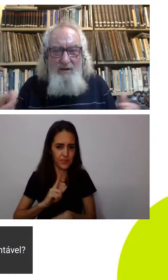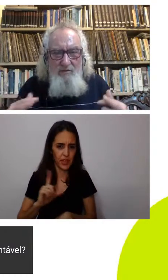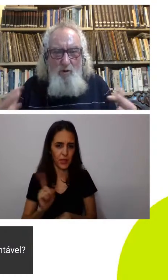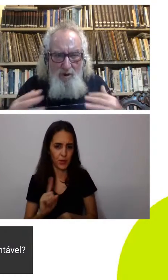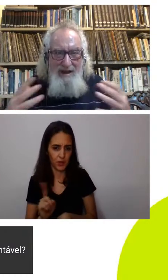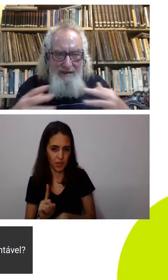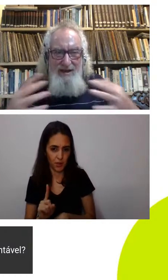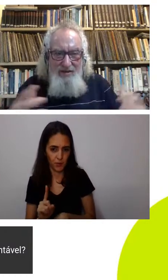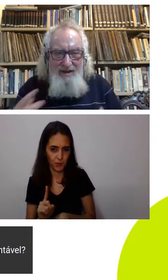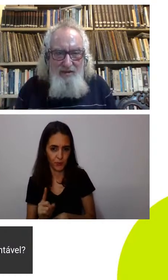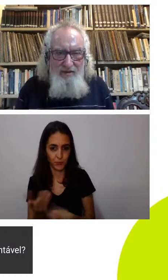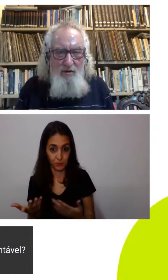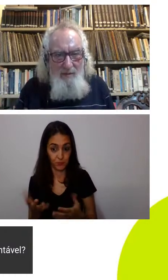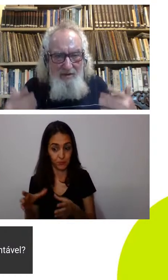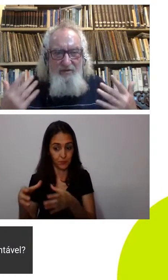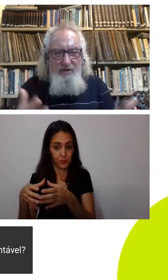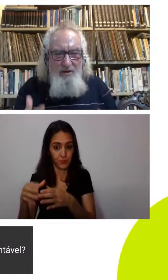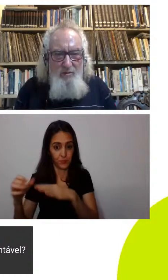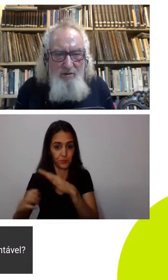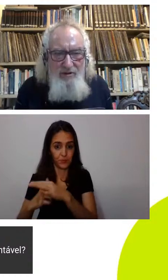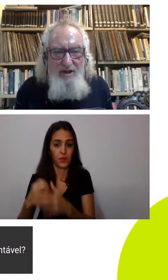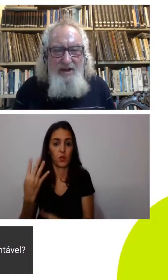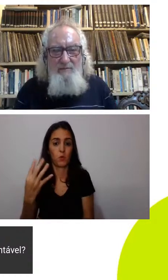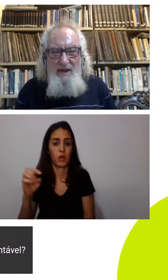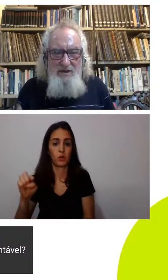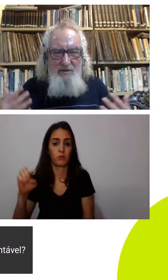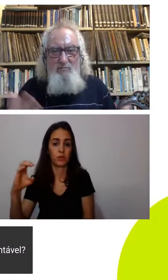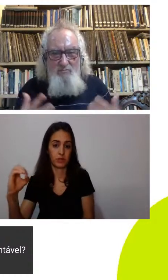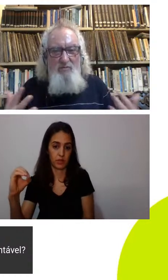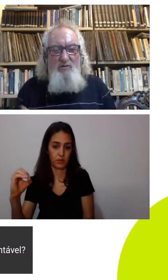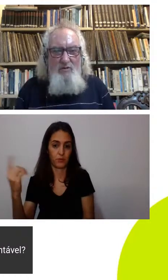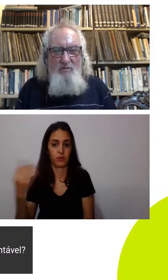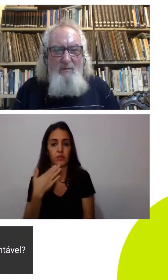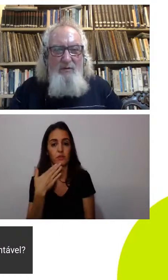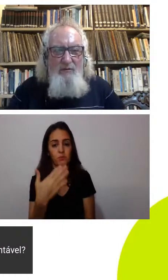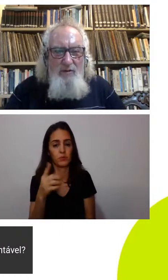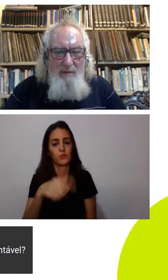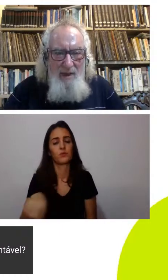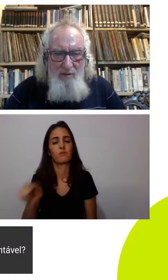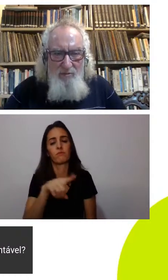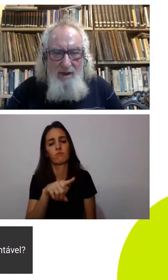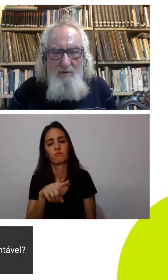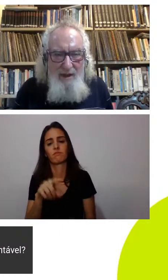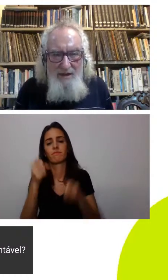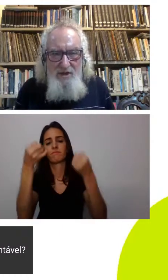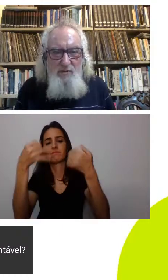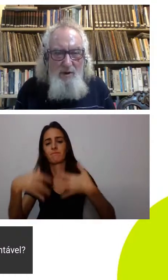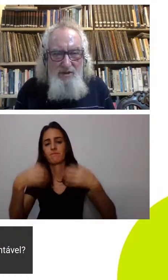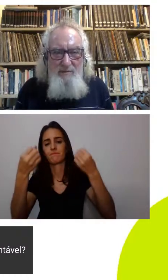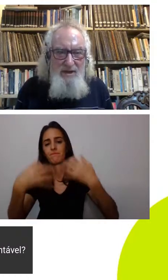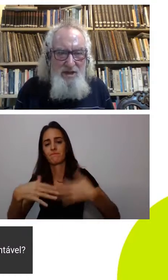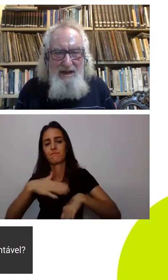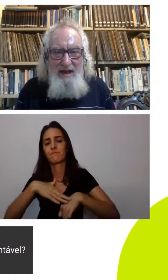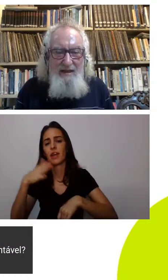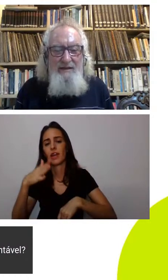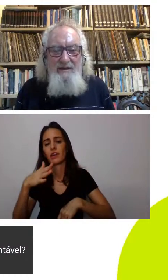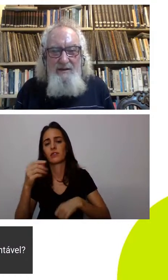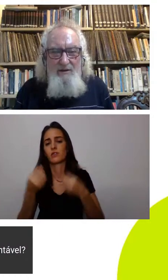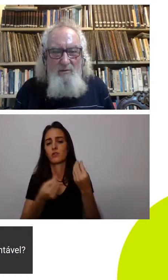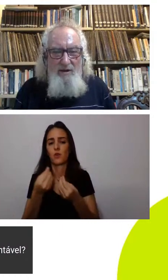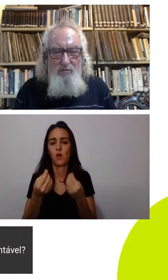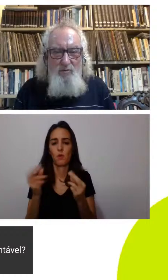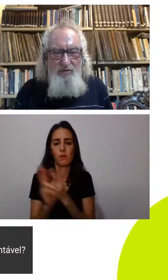enfim tocada nessa questão mas o Luiz Henrique pede aí um aprofundamento como é que a gente pode imaginar